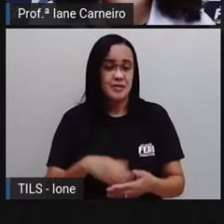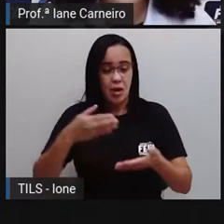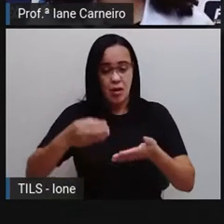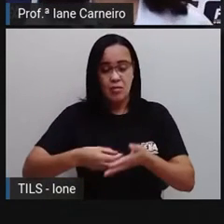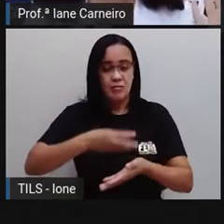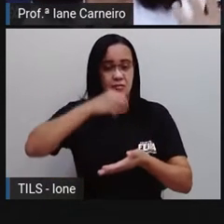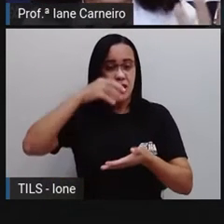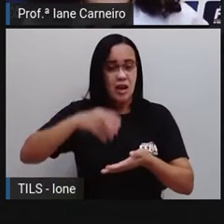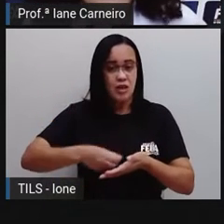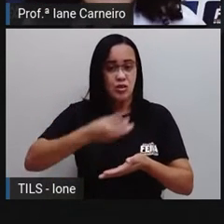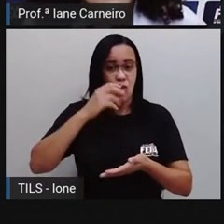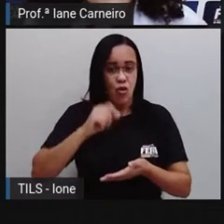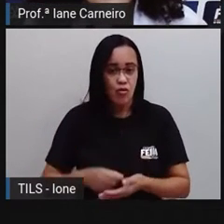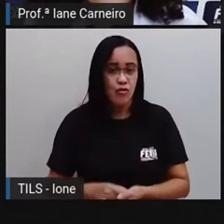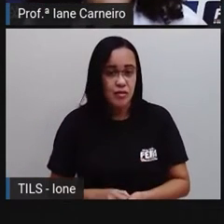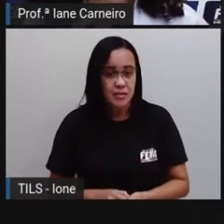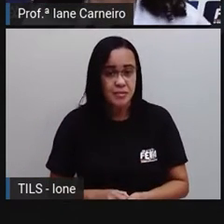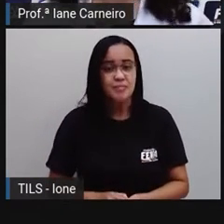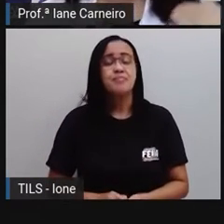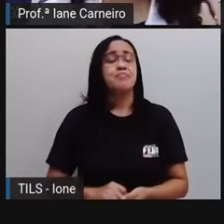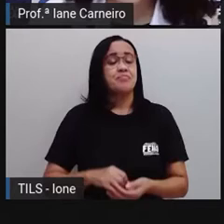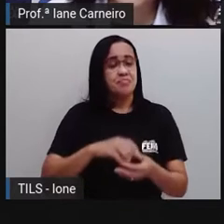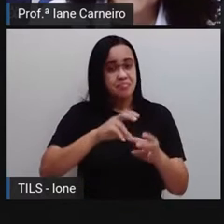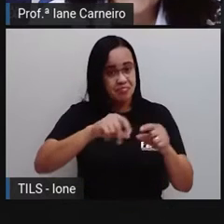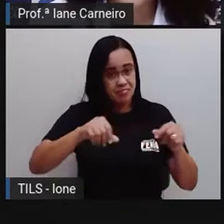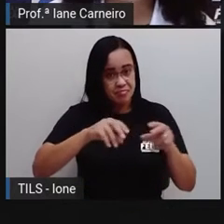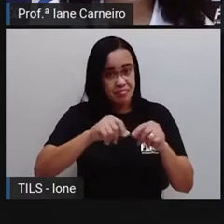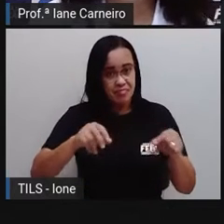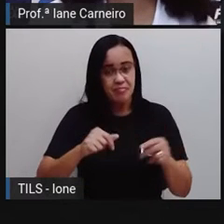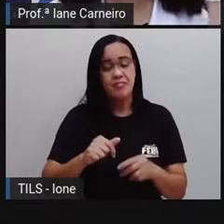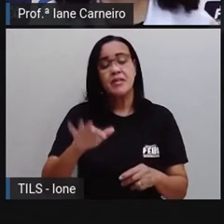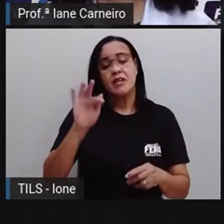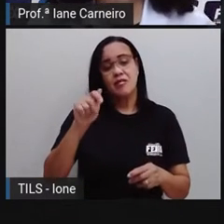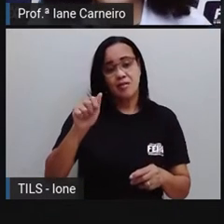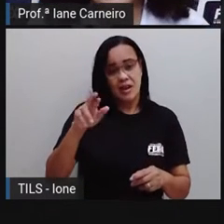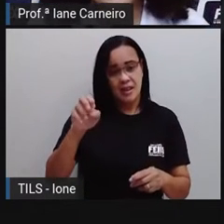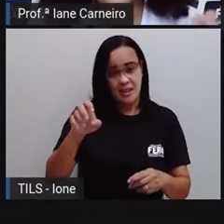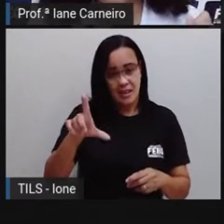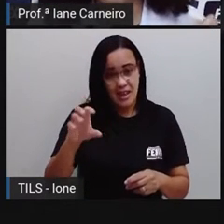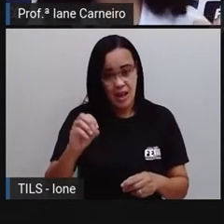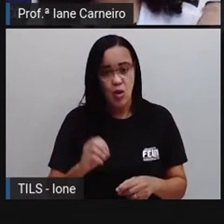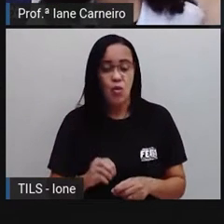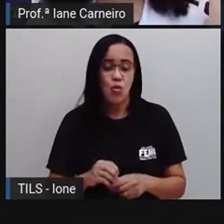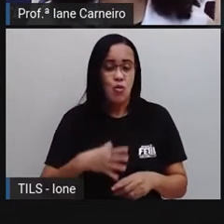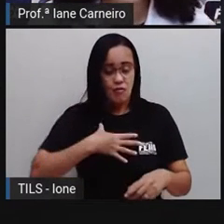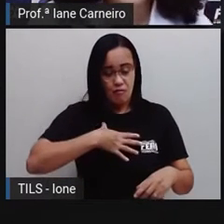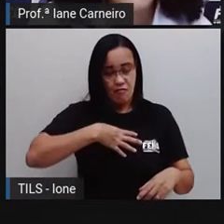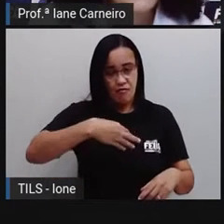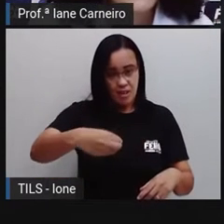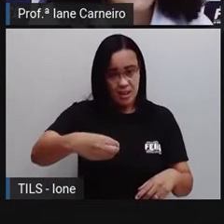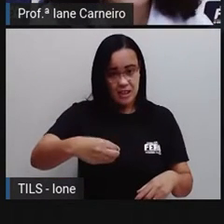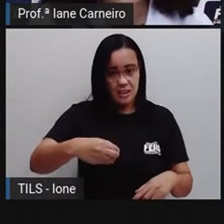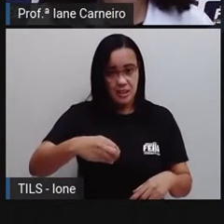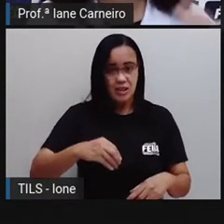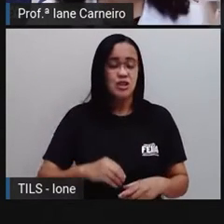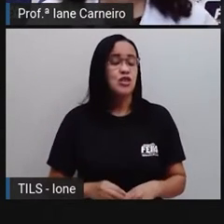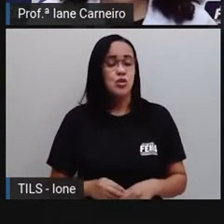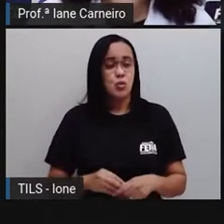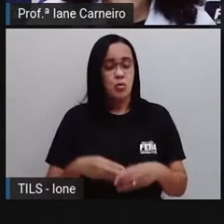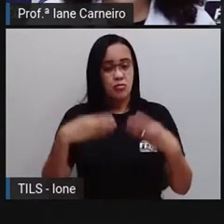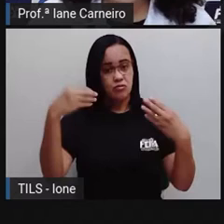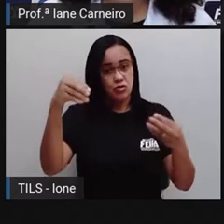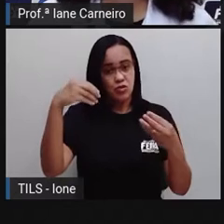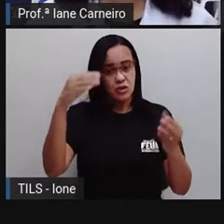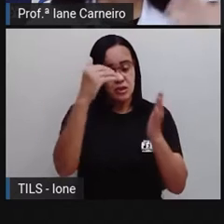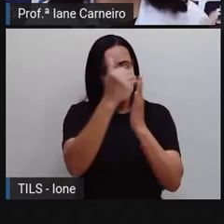fera, farinha, farelo, filho, folhinha, de